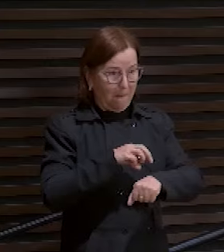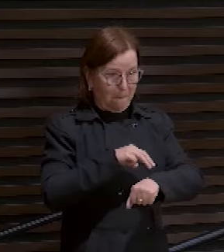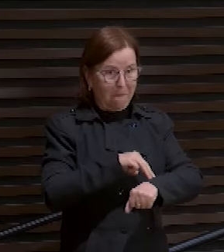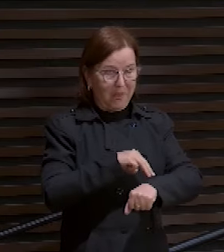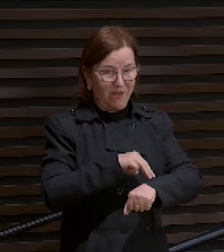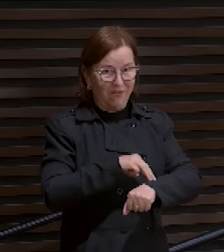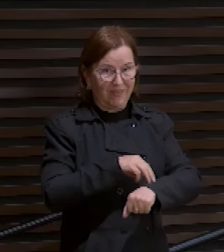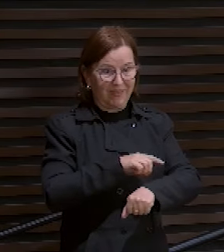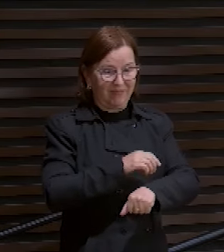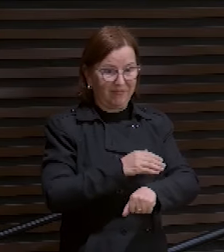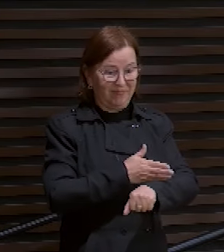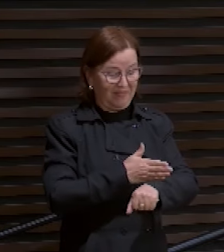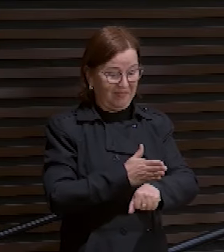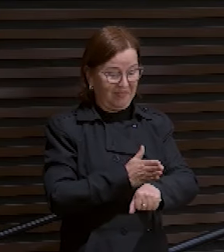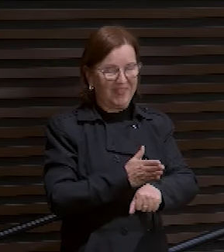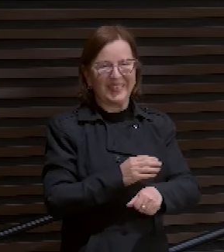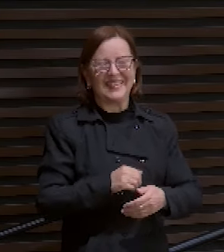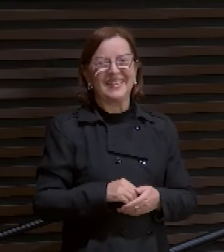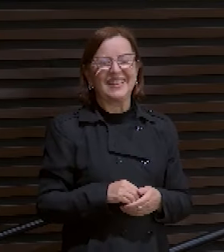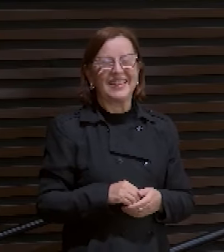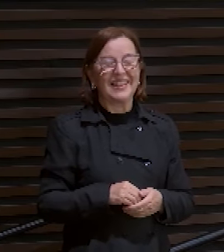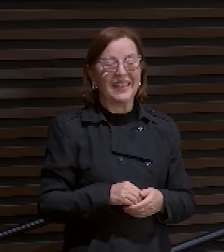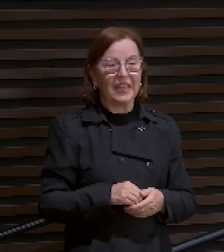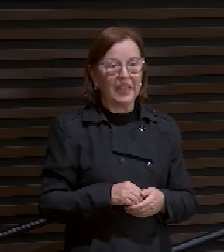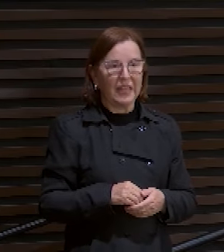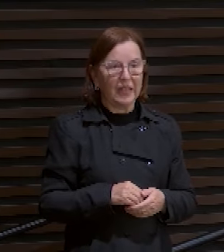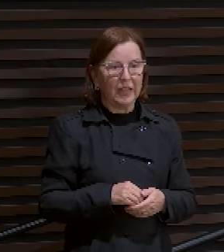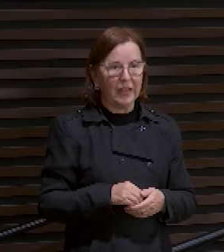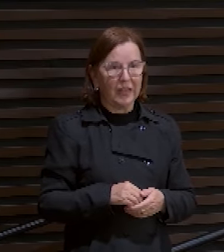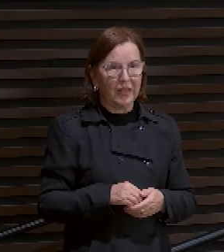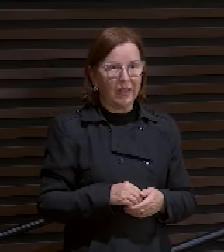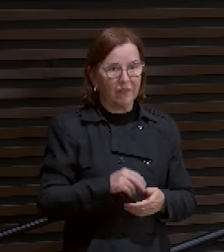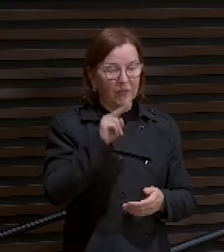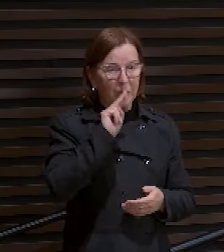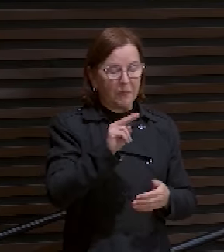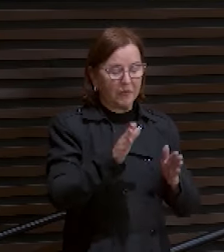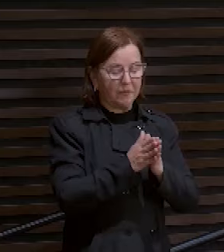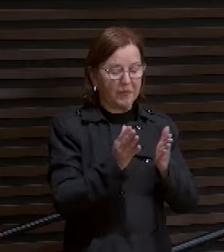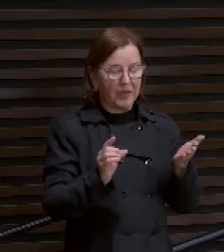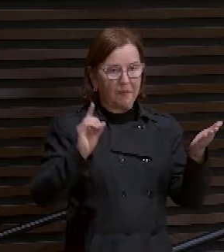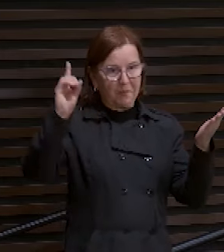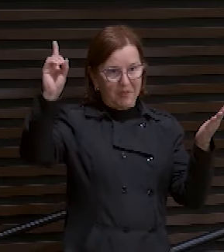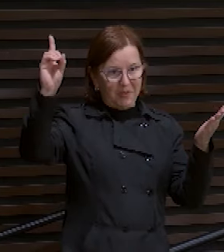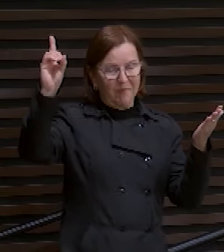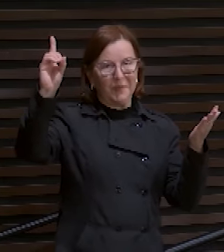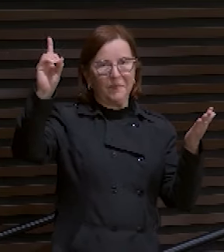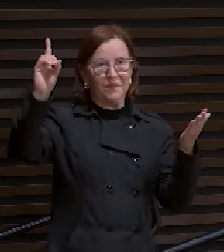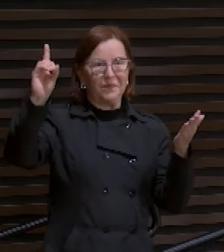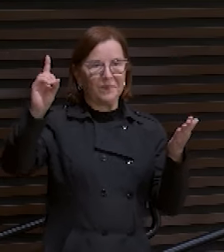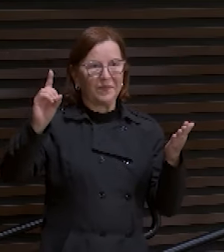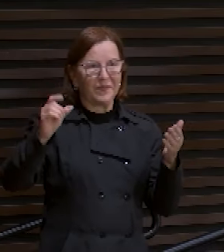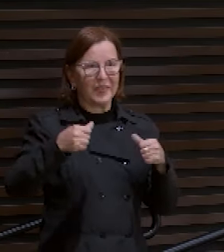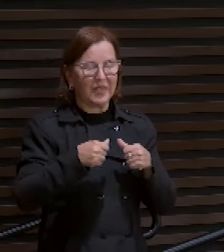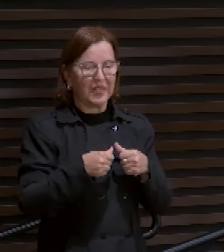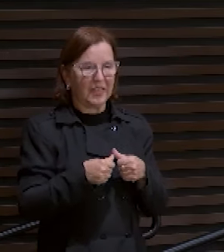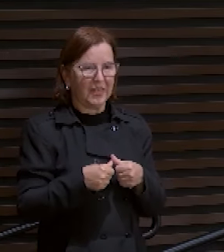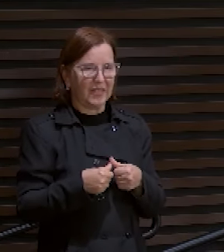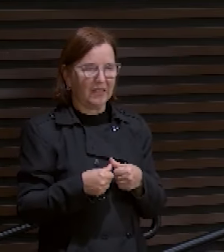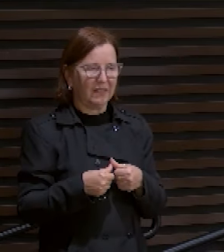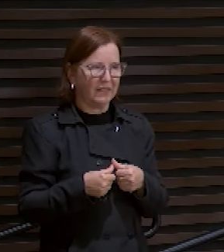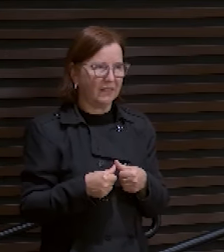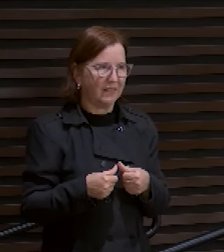A ver na Bíblia, esse quadro